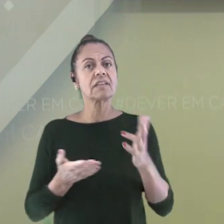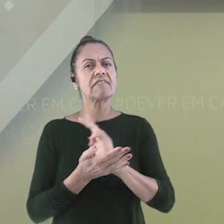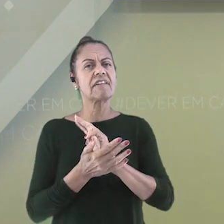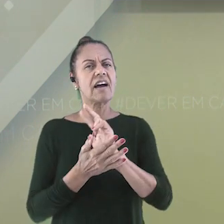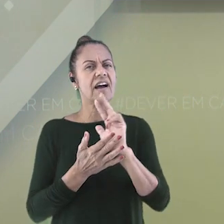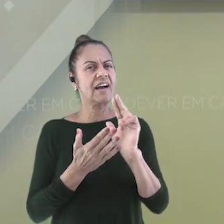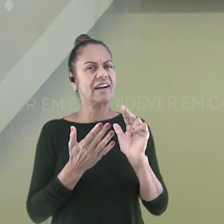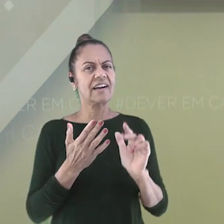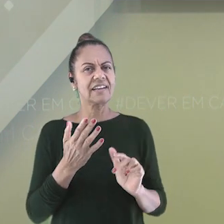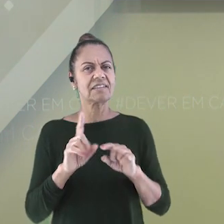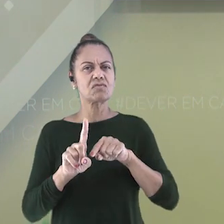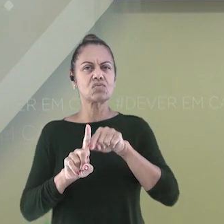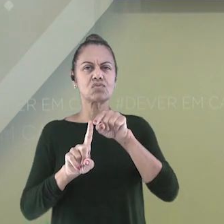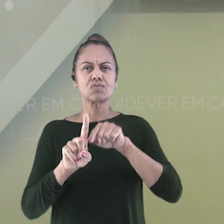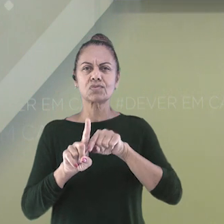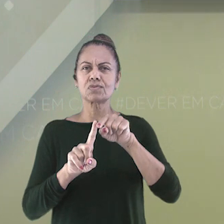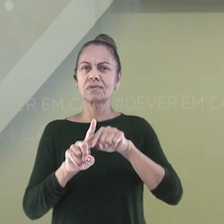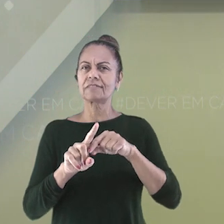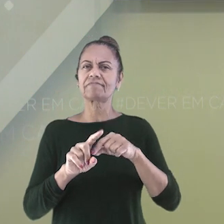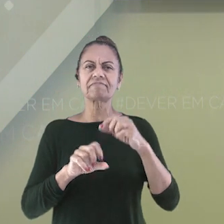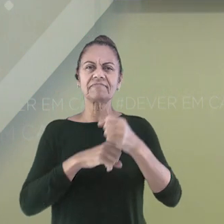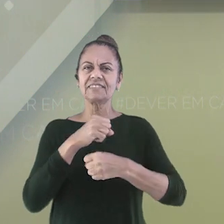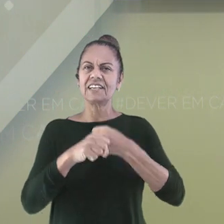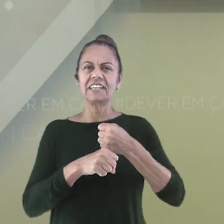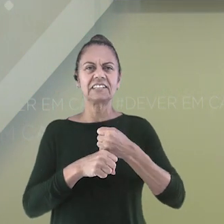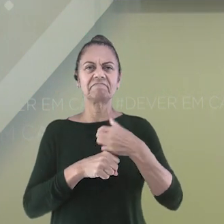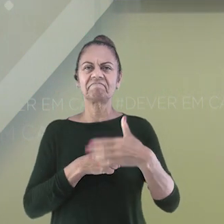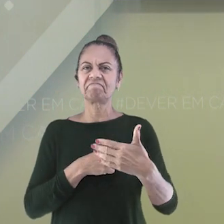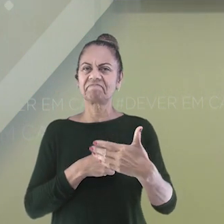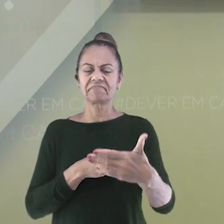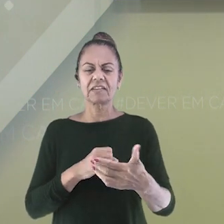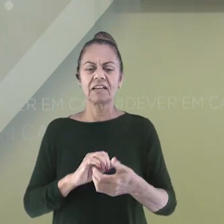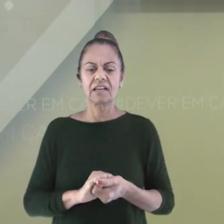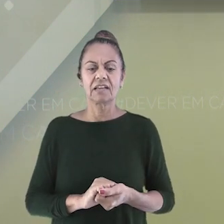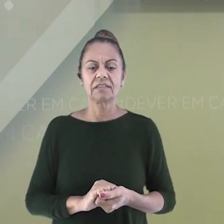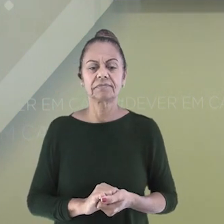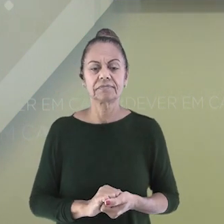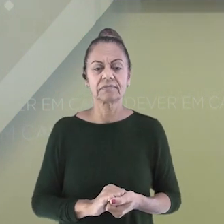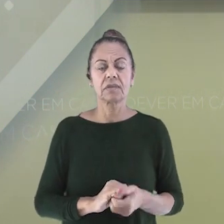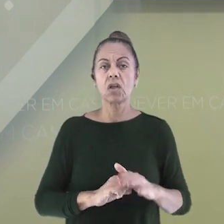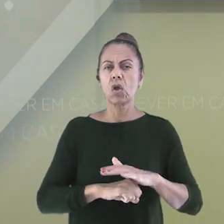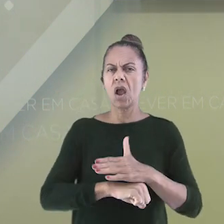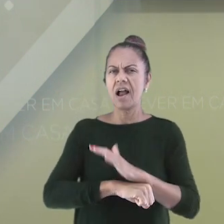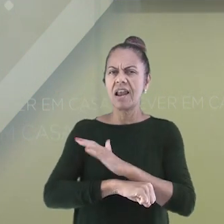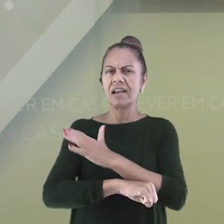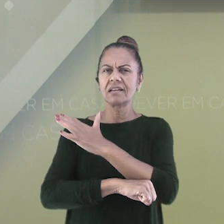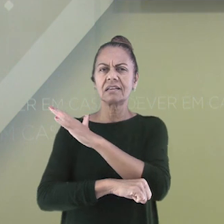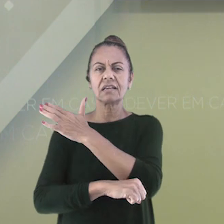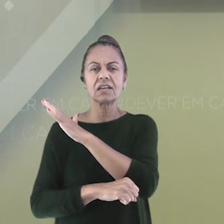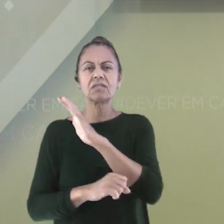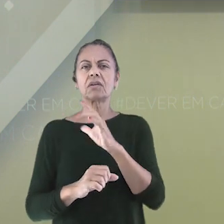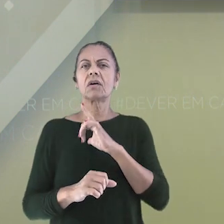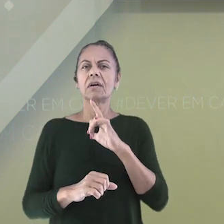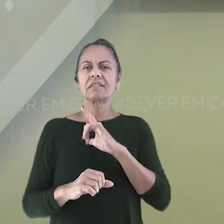temperatura ao longo do ano. Em relação ao relevo, é uma região formada por muitos planaltos. Ou